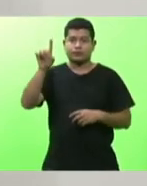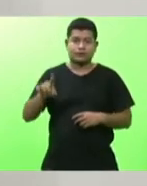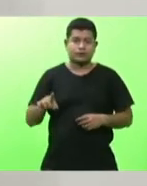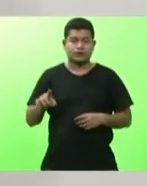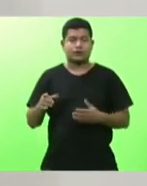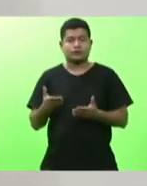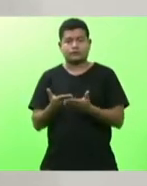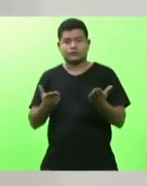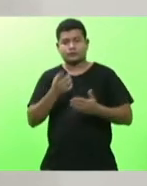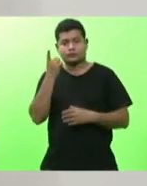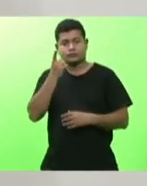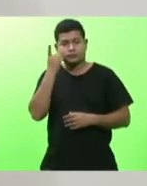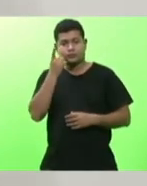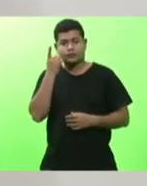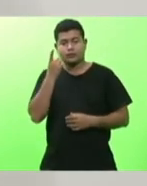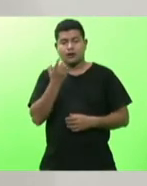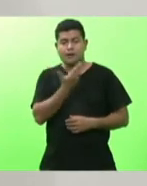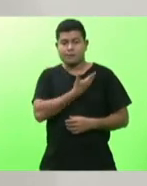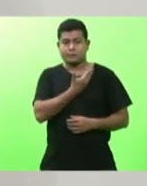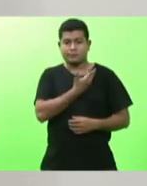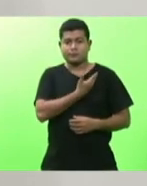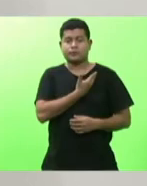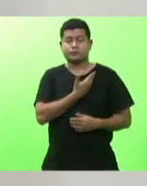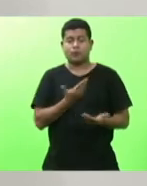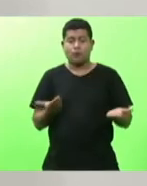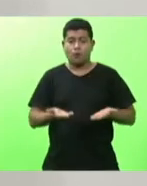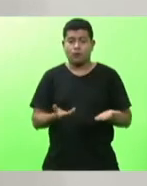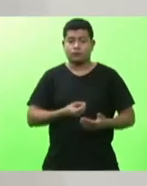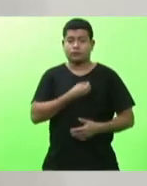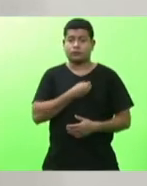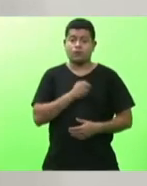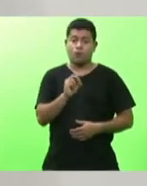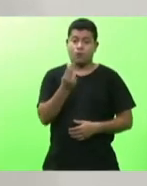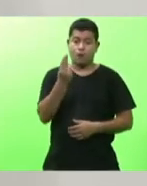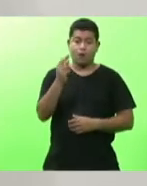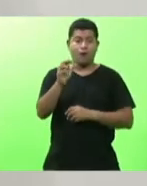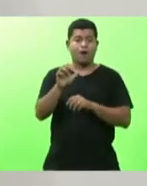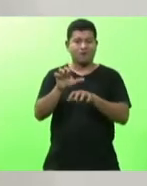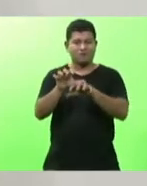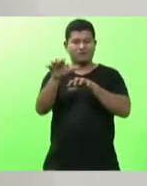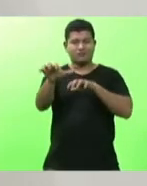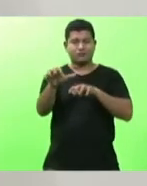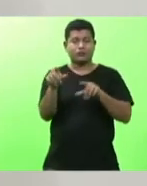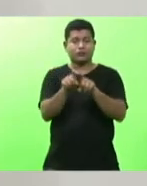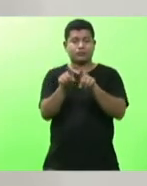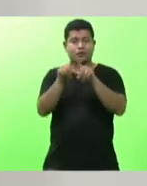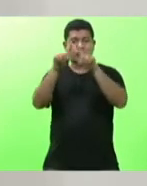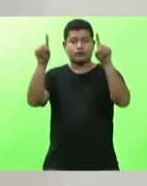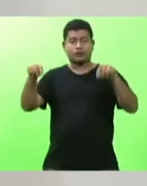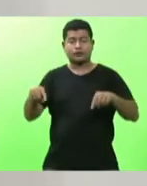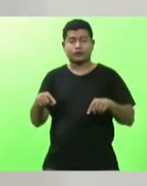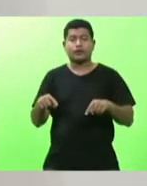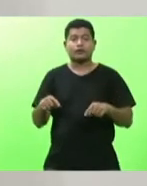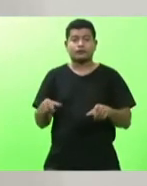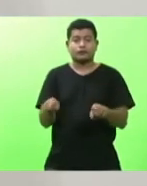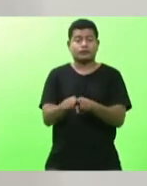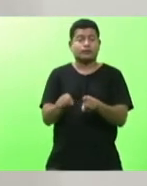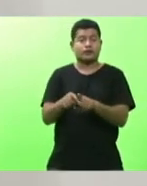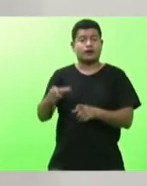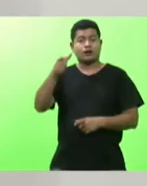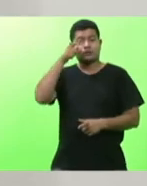deputados colegas que fazem presente aqui ou em home office aos servidores quem nos assiste nos canais